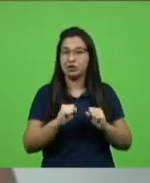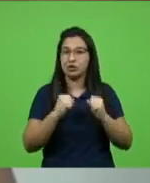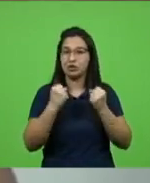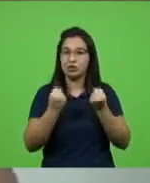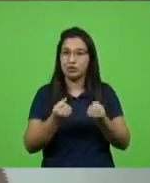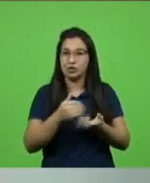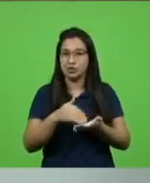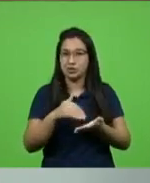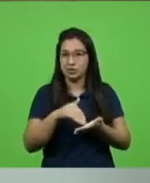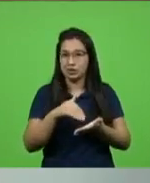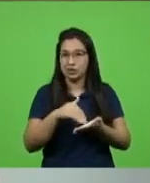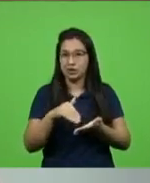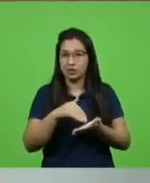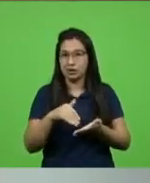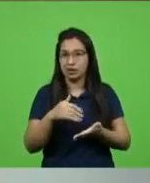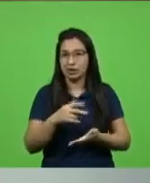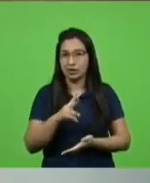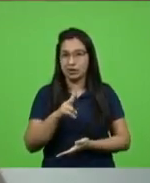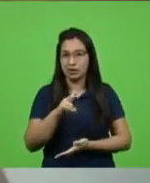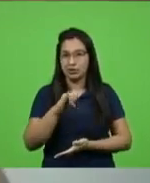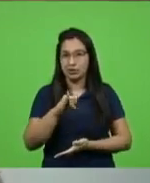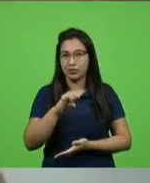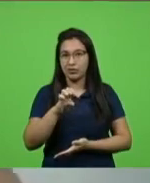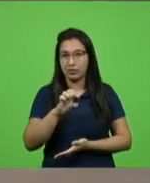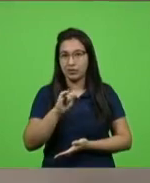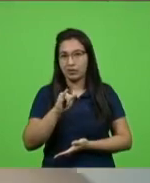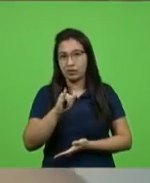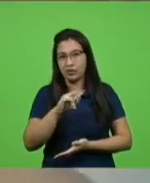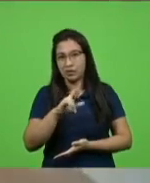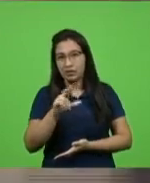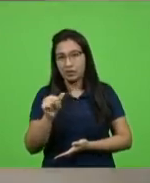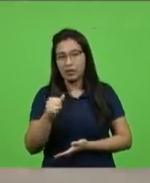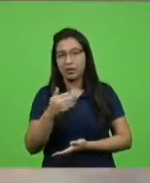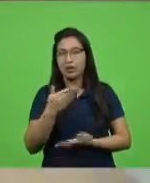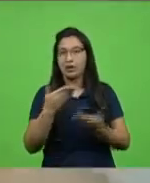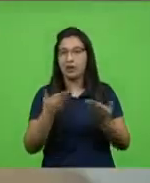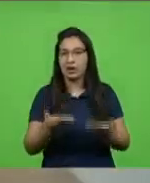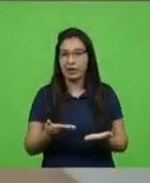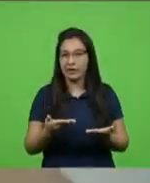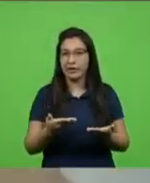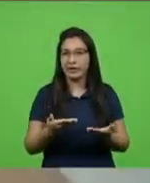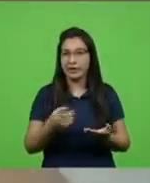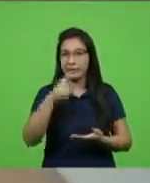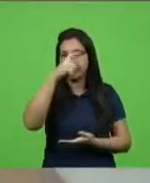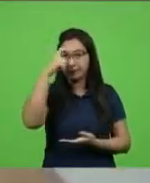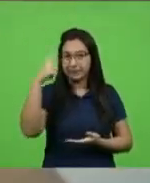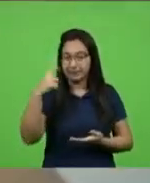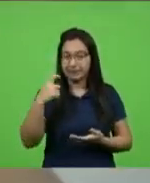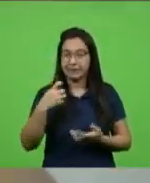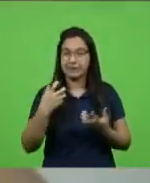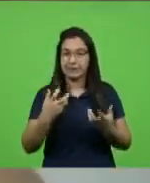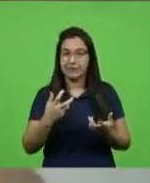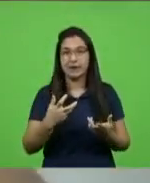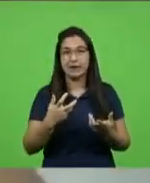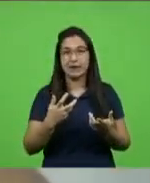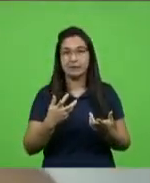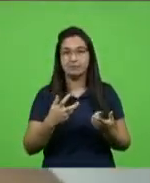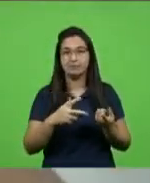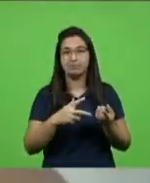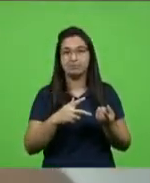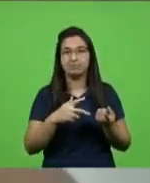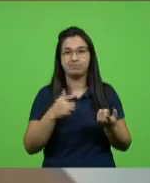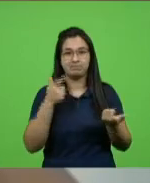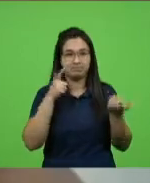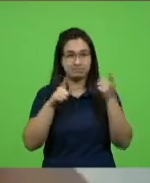Vieira que tem com a sua equipe se desdobrado para um a um e vencendo esses problemas nesse momento